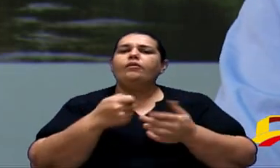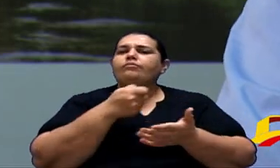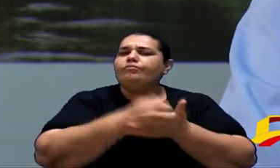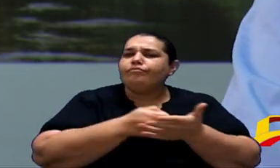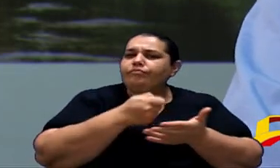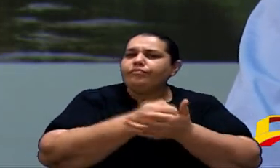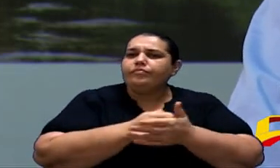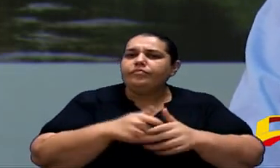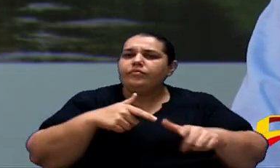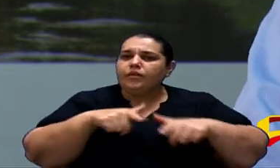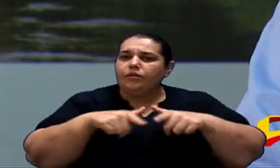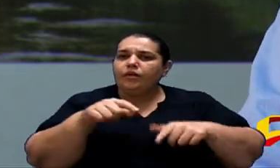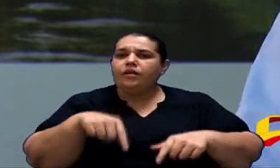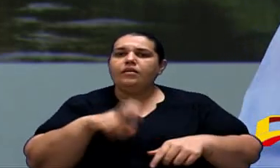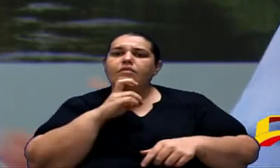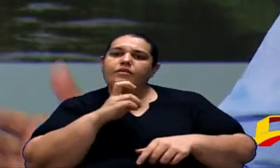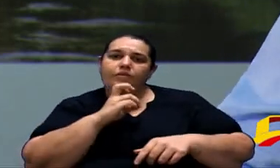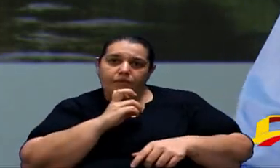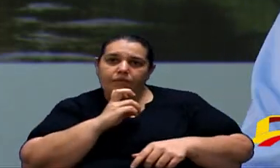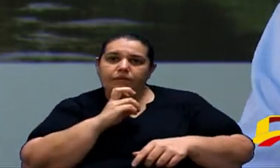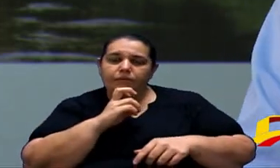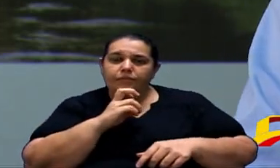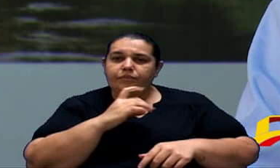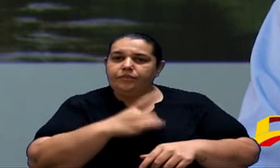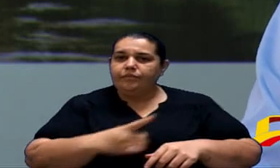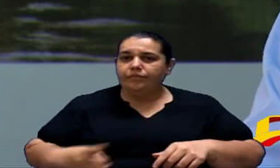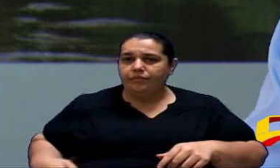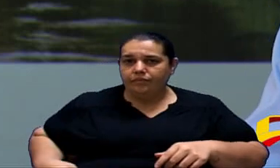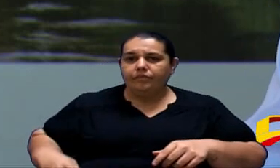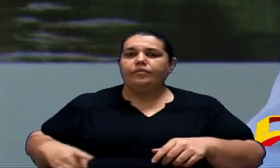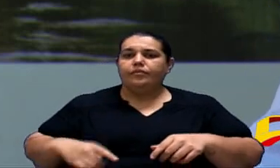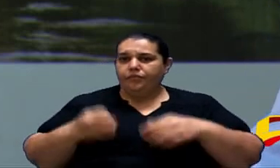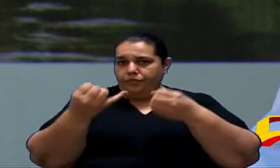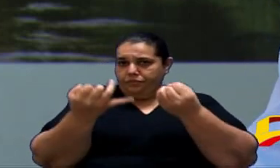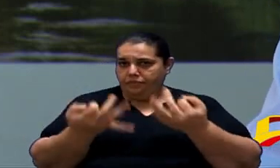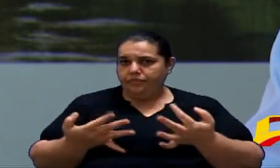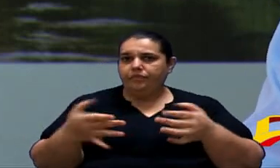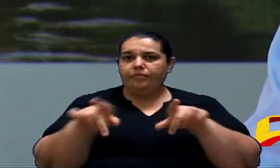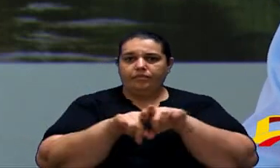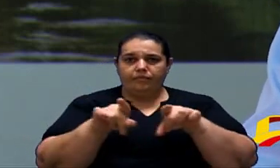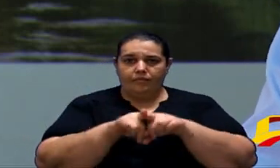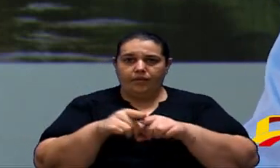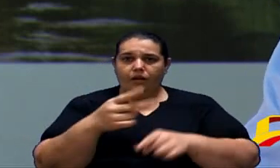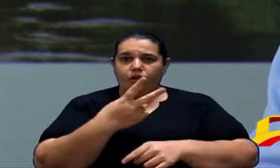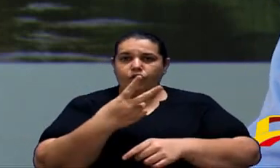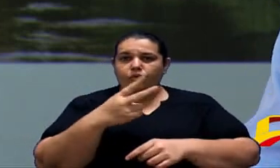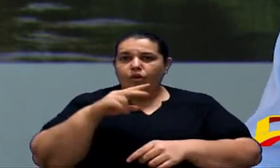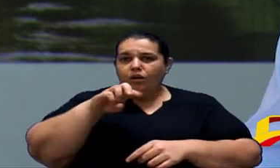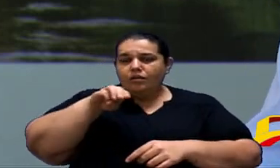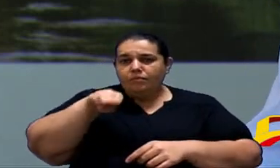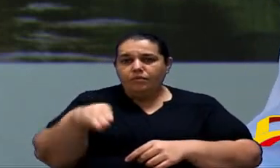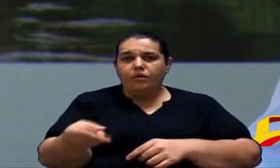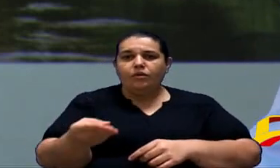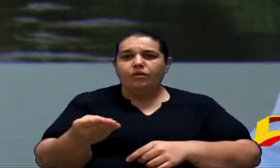Trabalhador Aqui De Sorocaba E Quando O Deputado Cezinha Falou Aqui De 2 Milhões